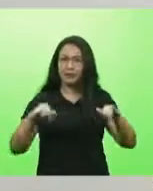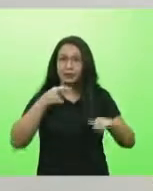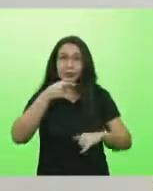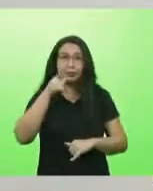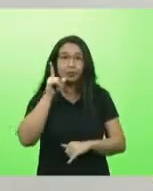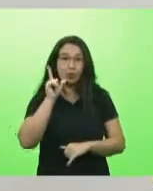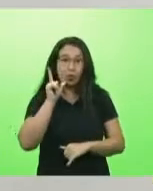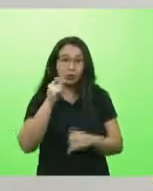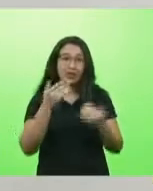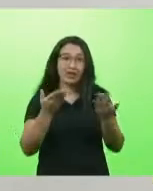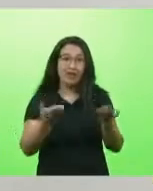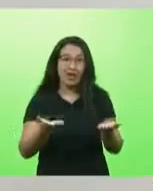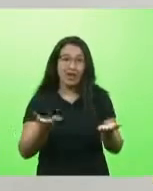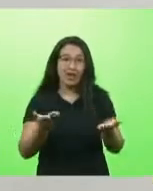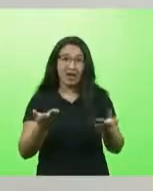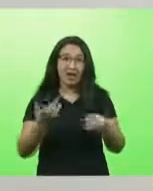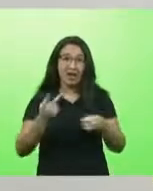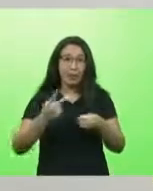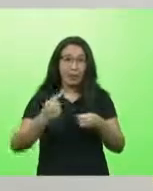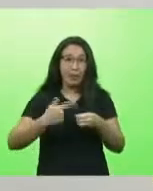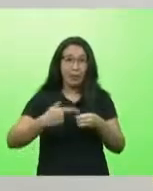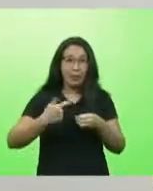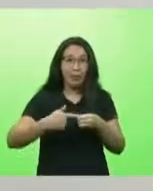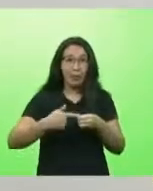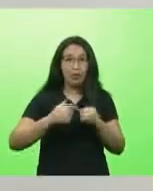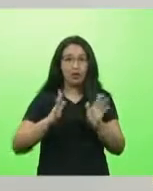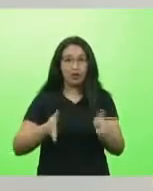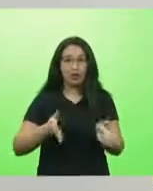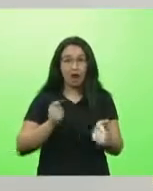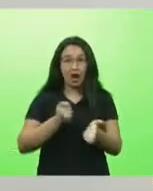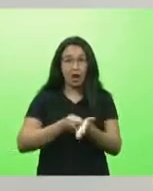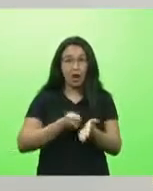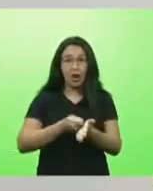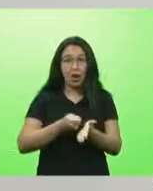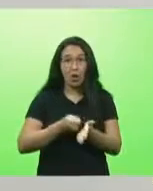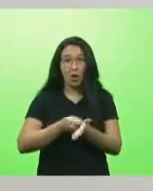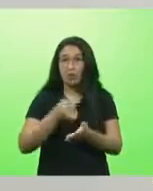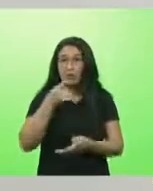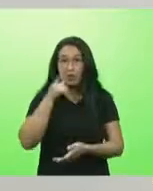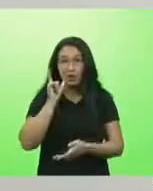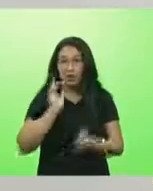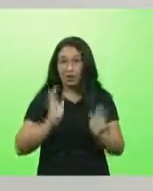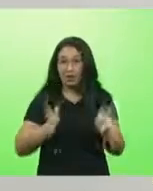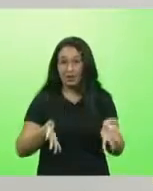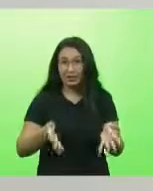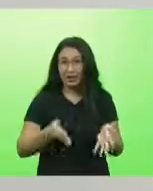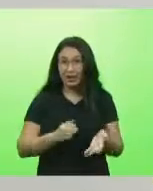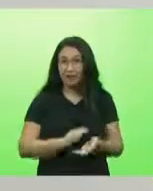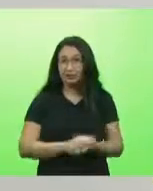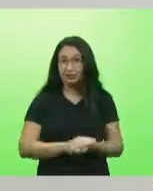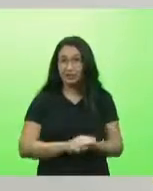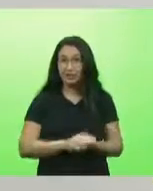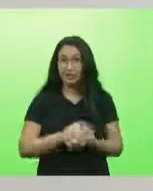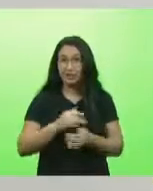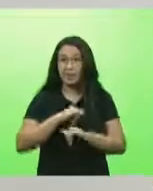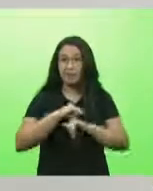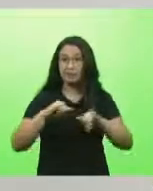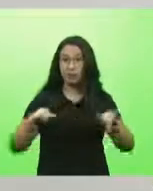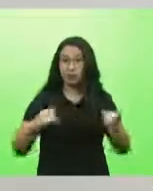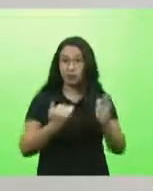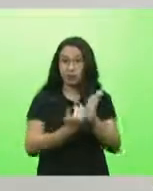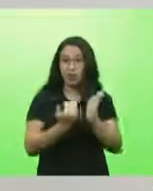os postos já começaram a cobrar ontem. Já começaram a cobrar ontem. Porque avisou o aumento,